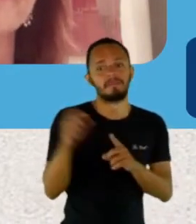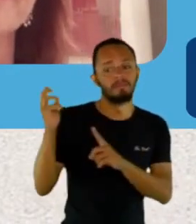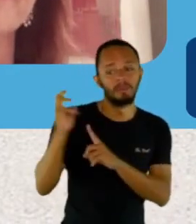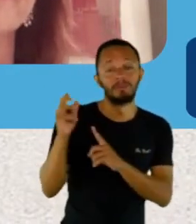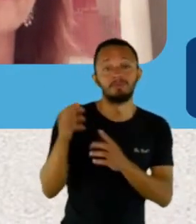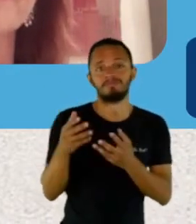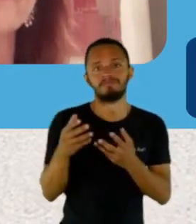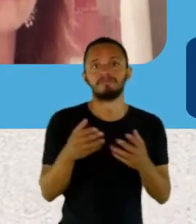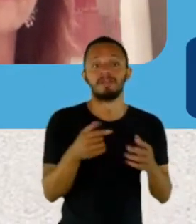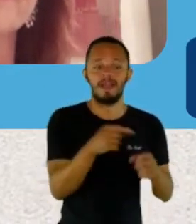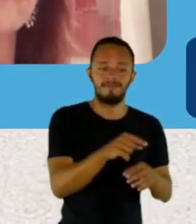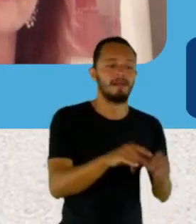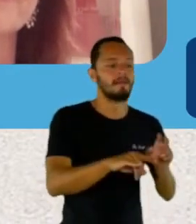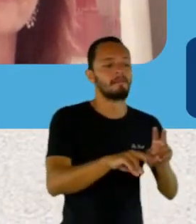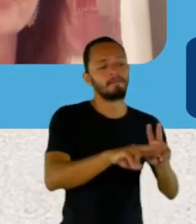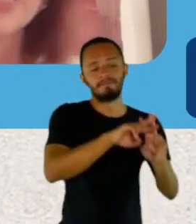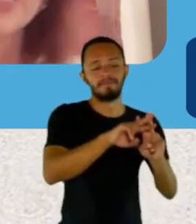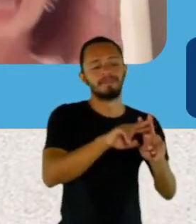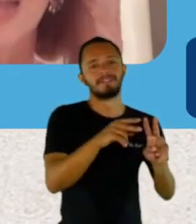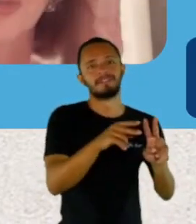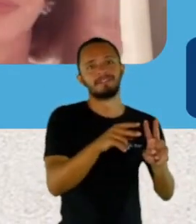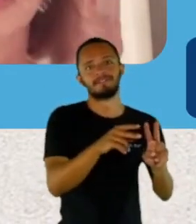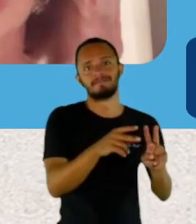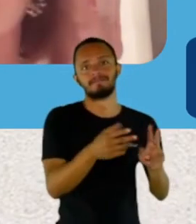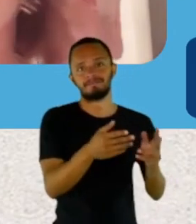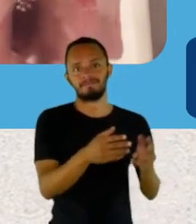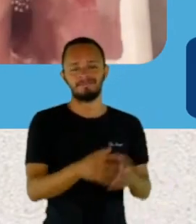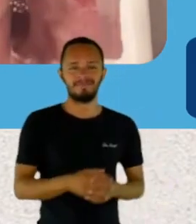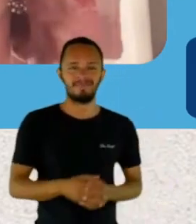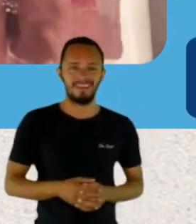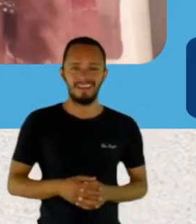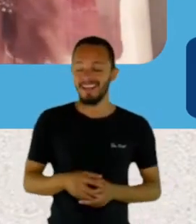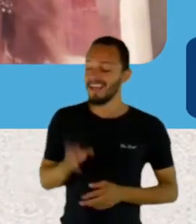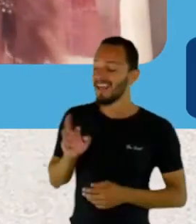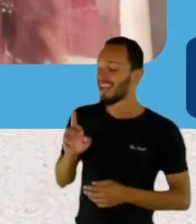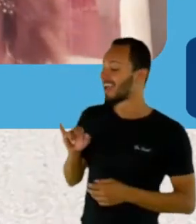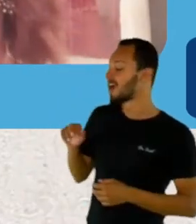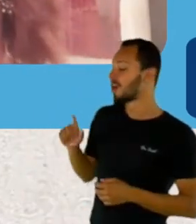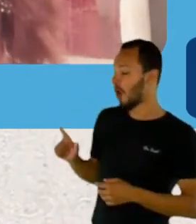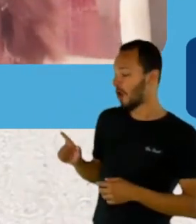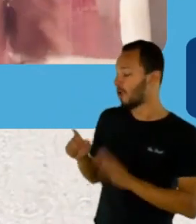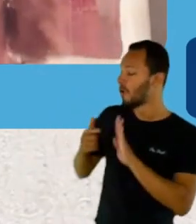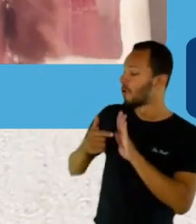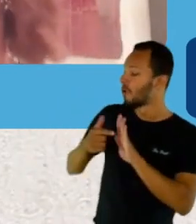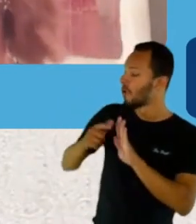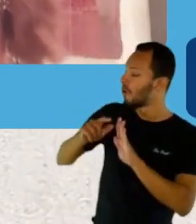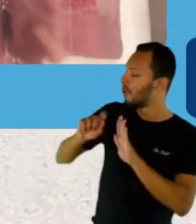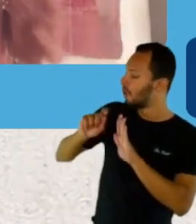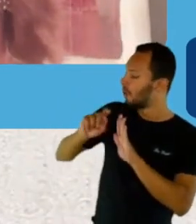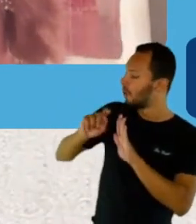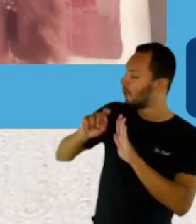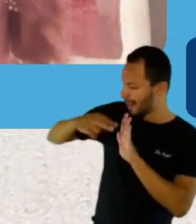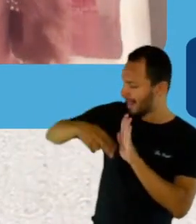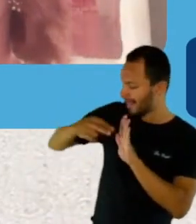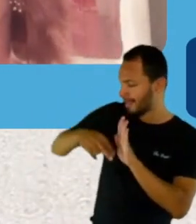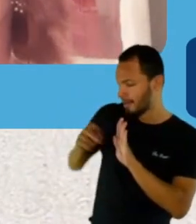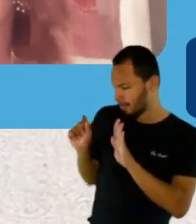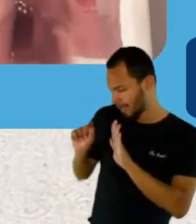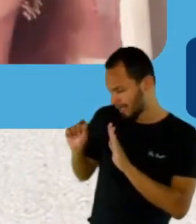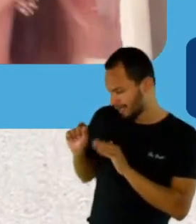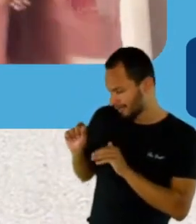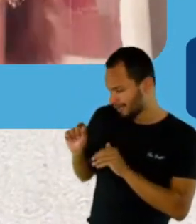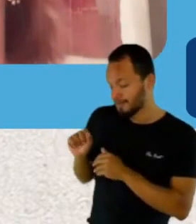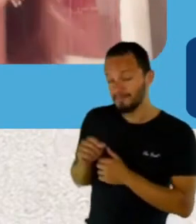Carol, você quer ler uma partezinha do livro para a gente? Claro. Eu vou ler... O primeiro...